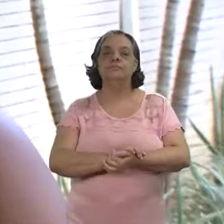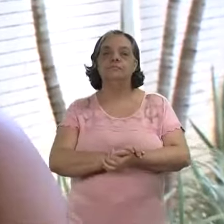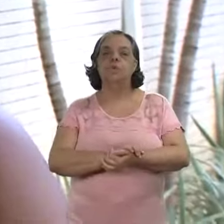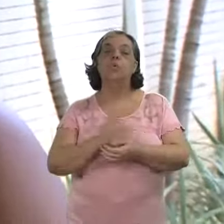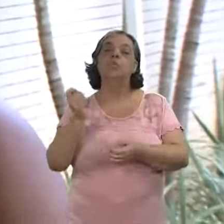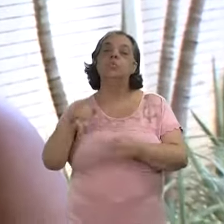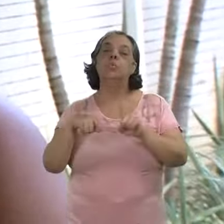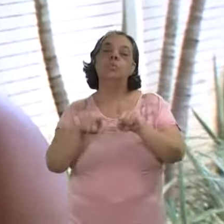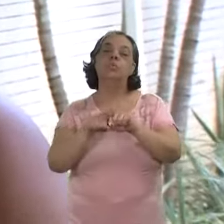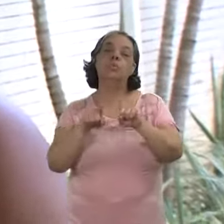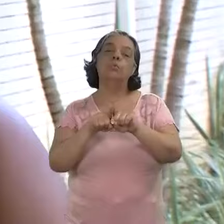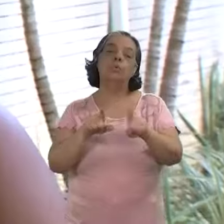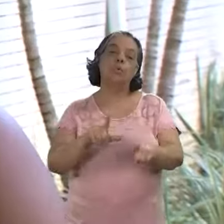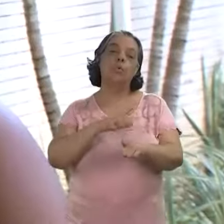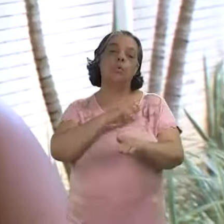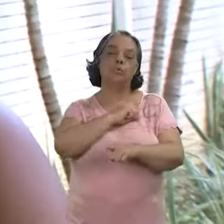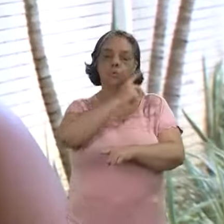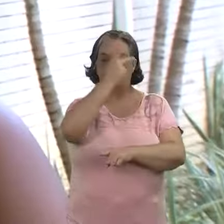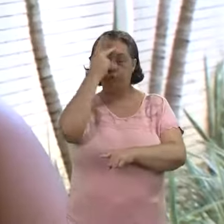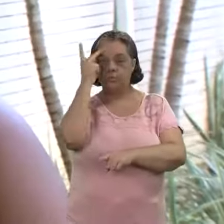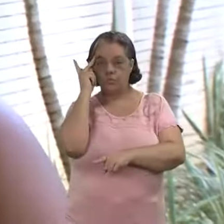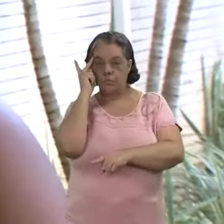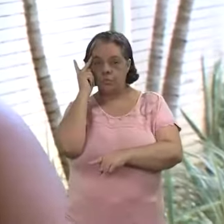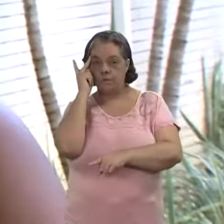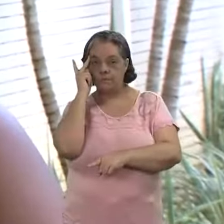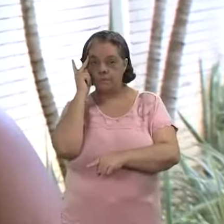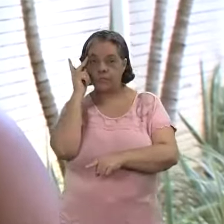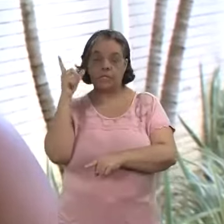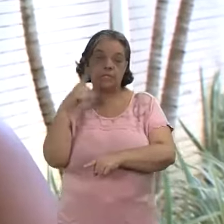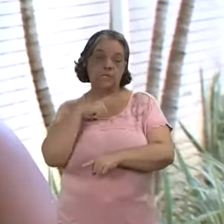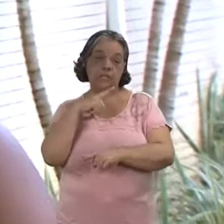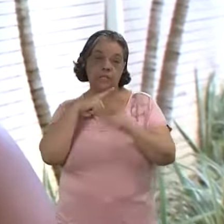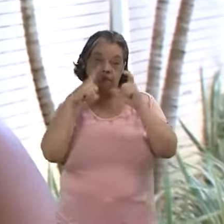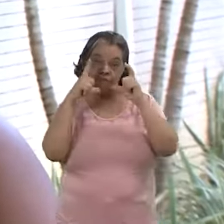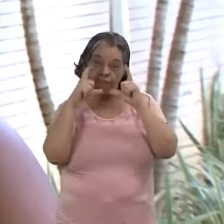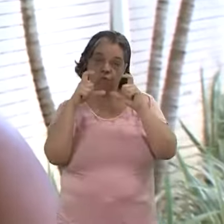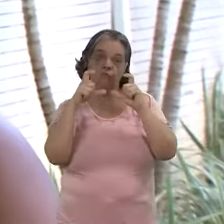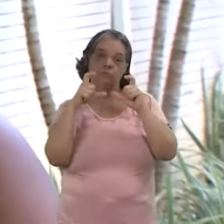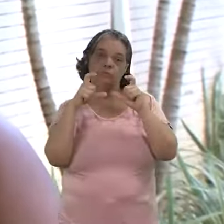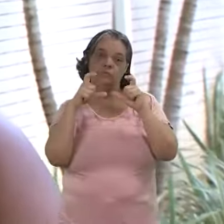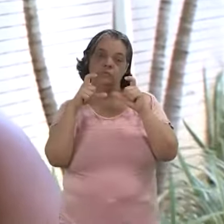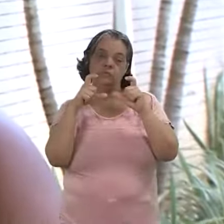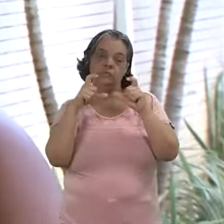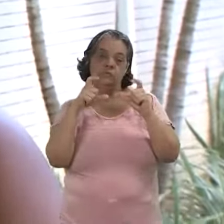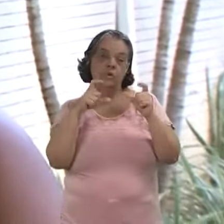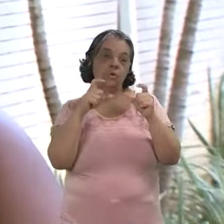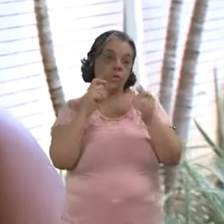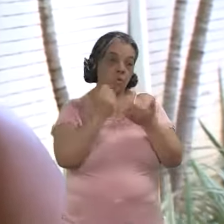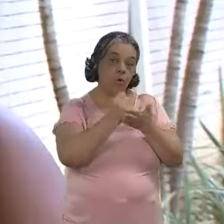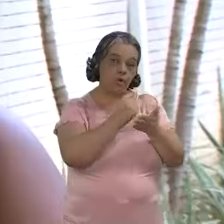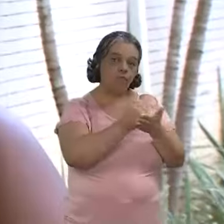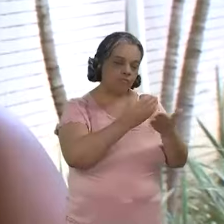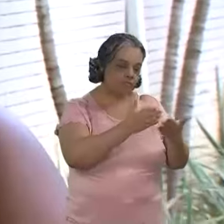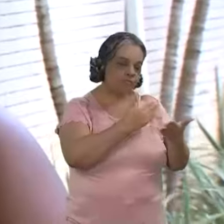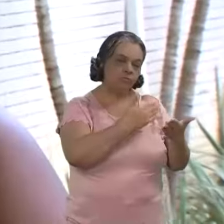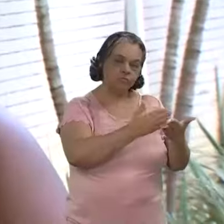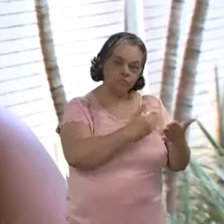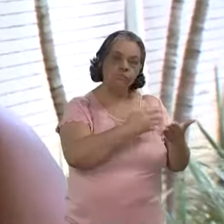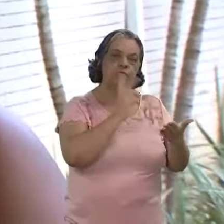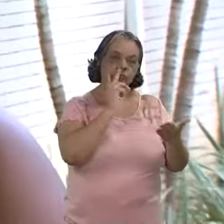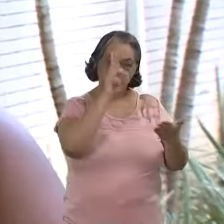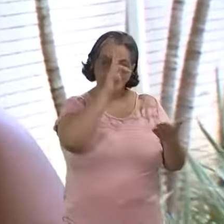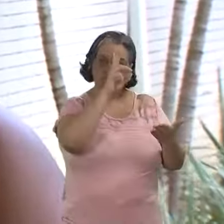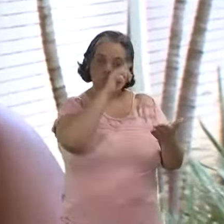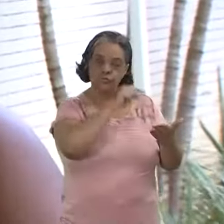Mas eu sou daquele tipo de pessoa que ainda gosto de ter fotos, de ter aqueles registros